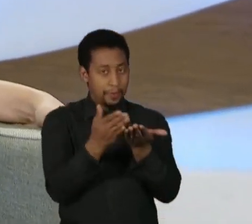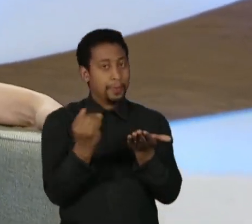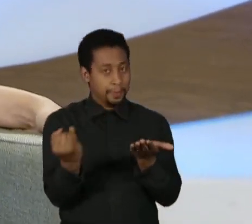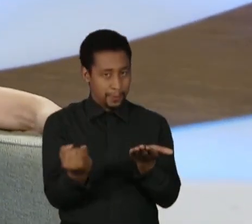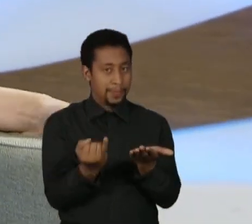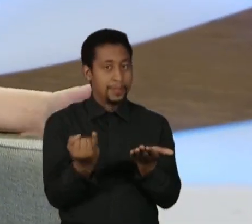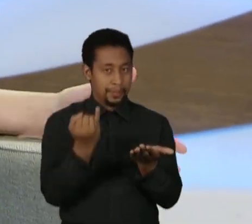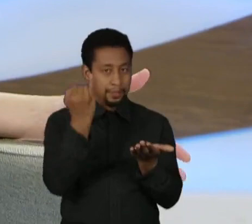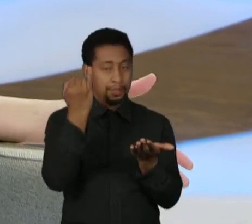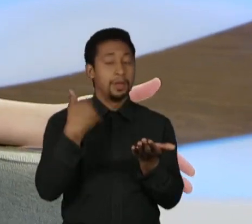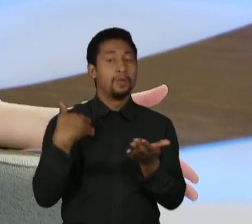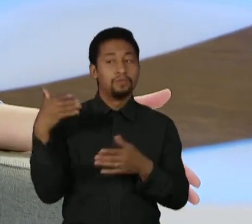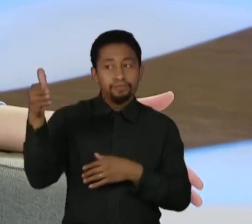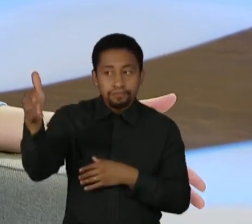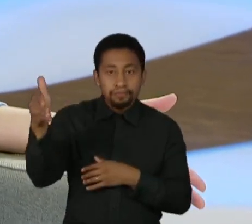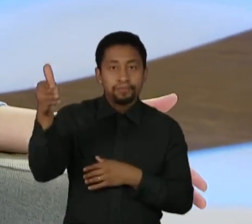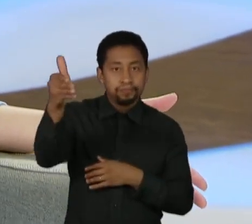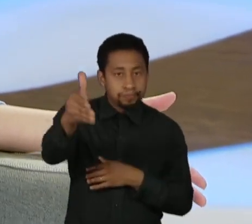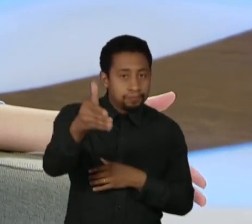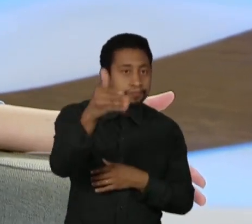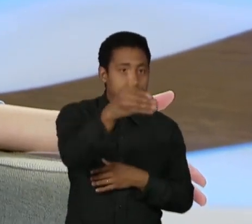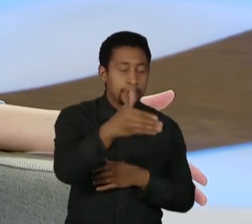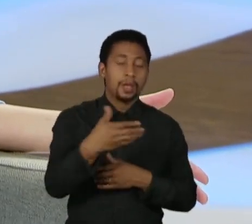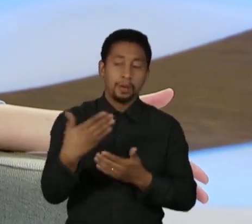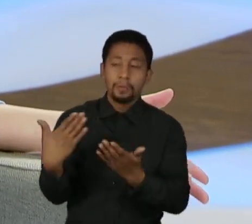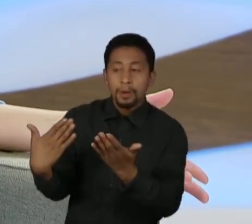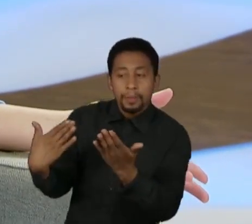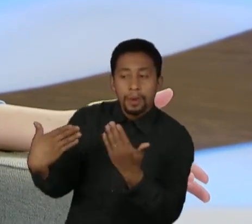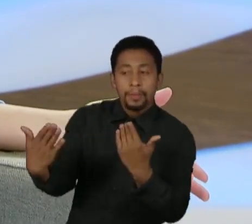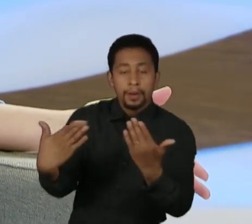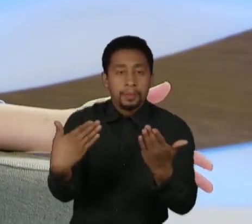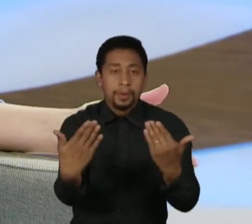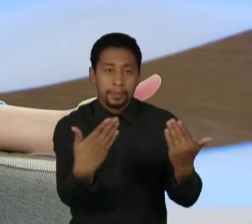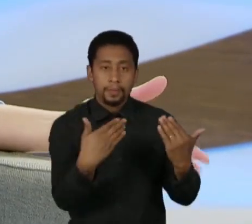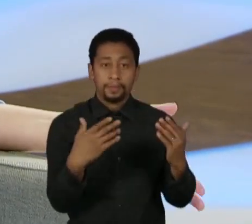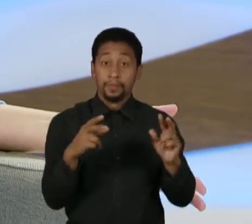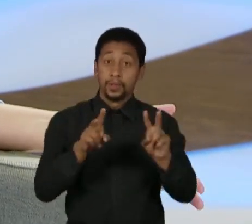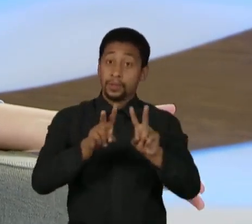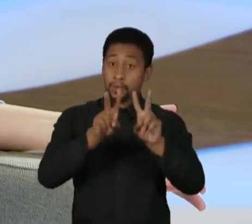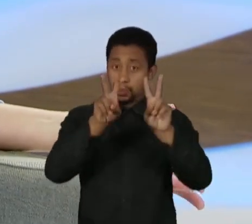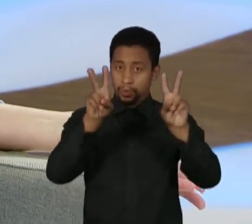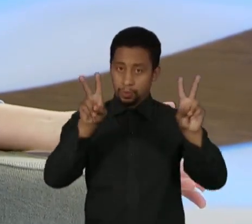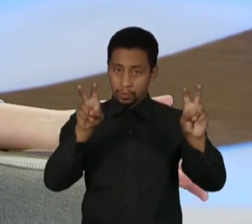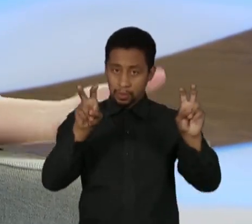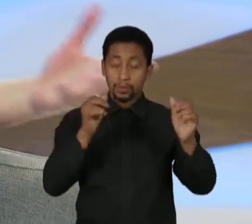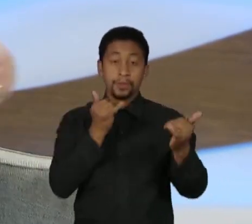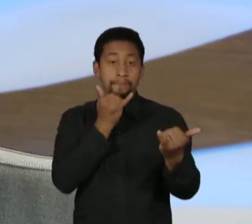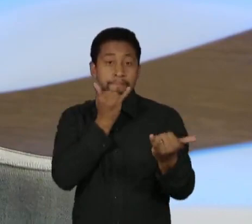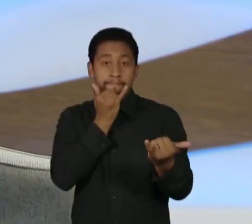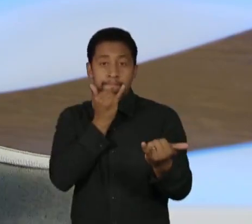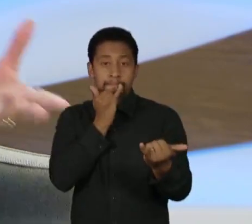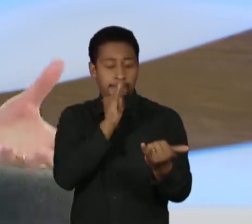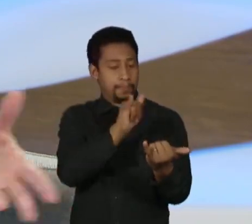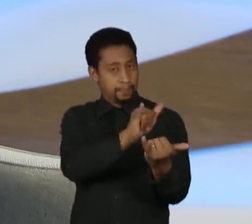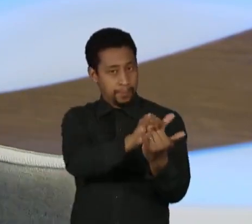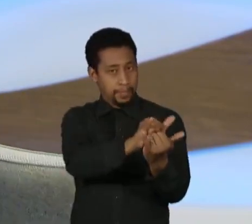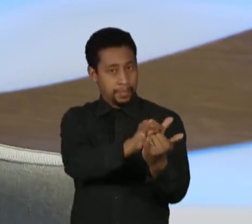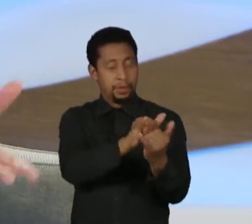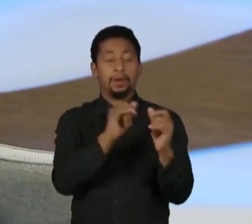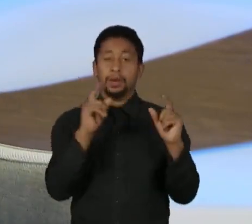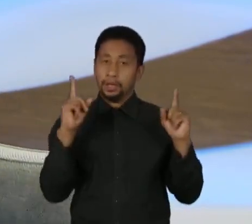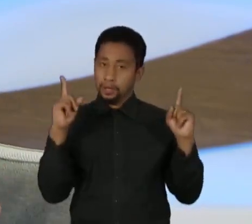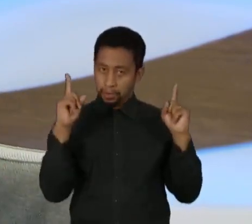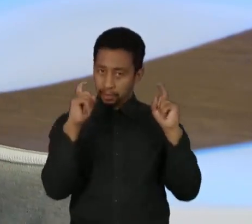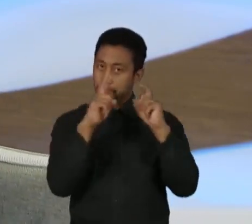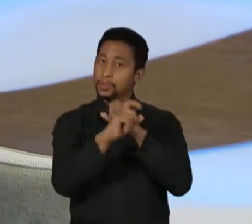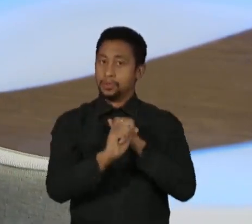porque o perdão é alguma coisa para se pensar o imperdoável, né? Porque alguma coisa que